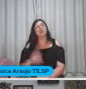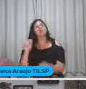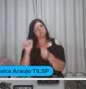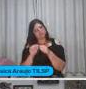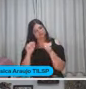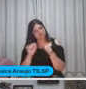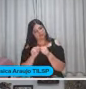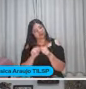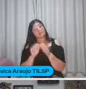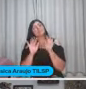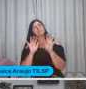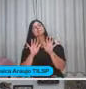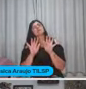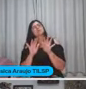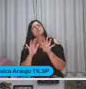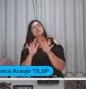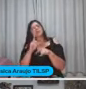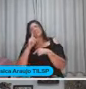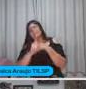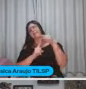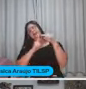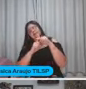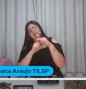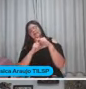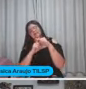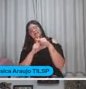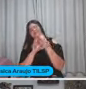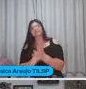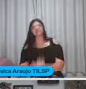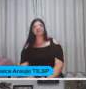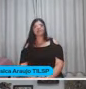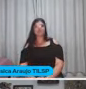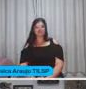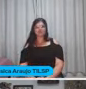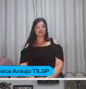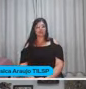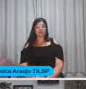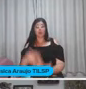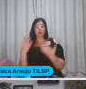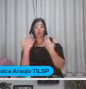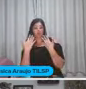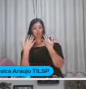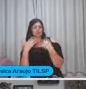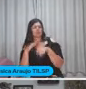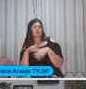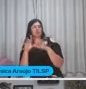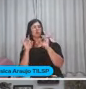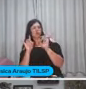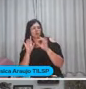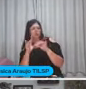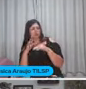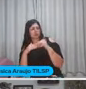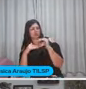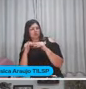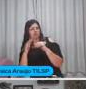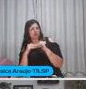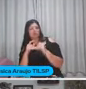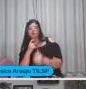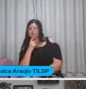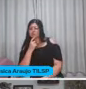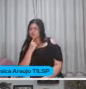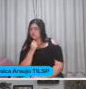Mas quem quer um plus? Quem quer mais? Quem quer assim? Conversar com especialista Tirar uma